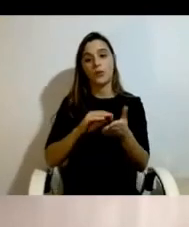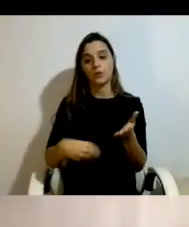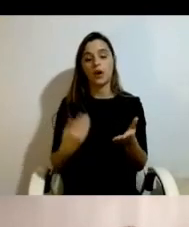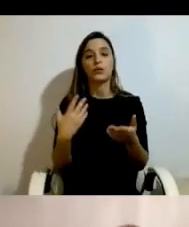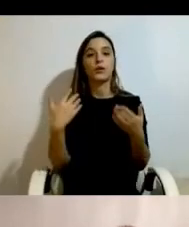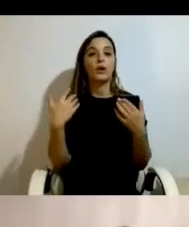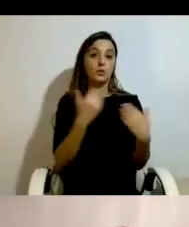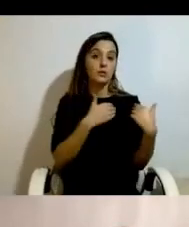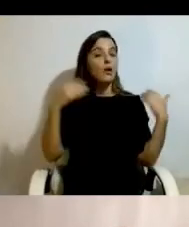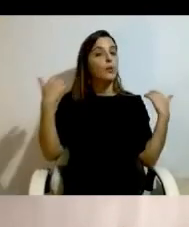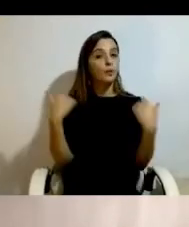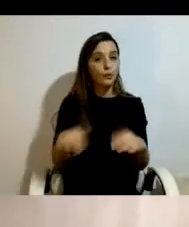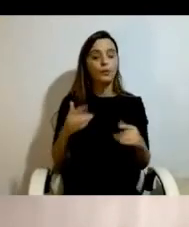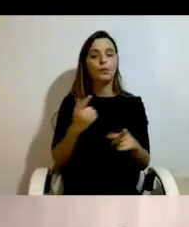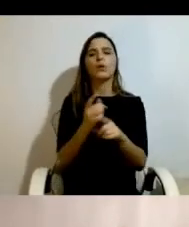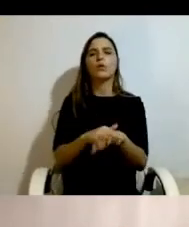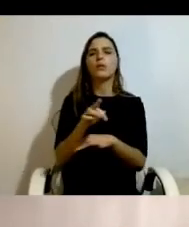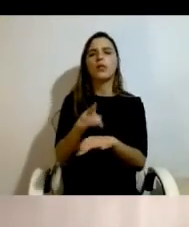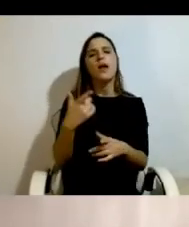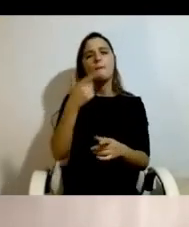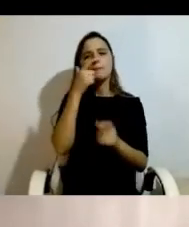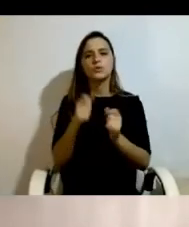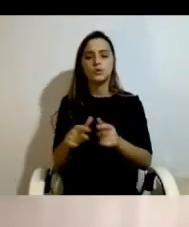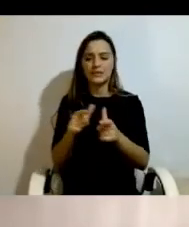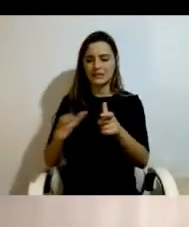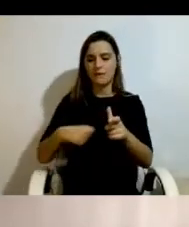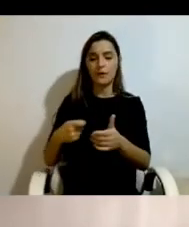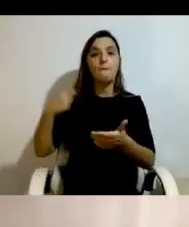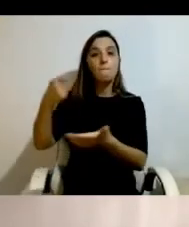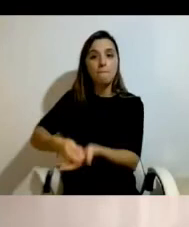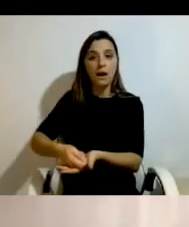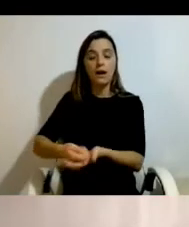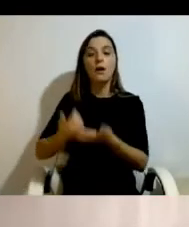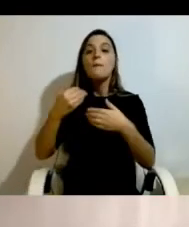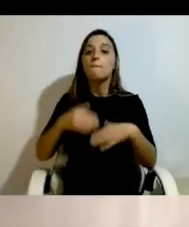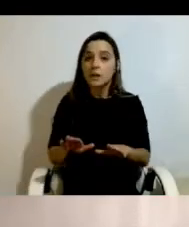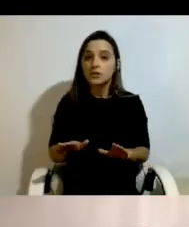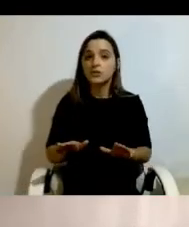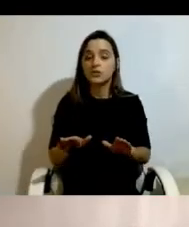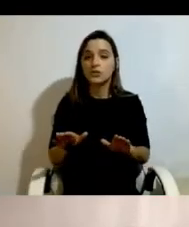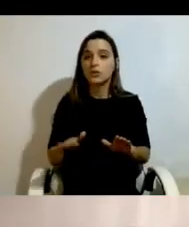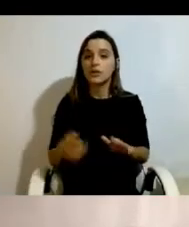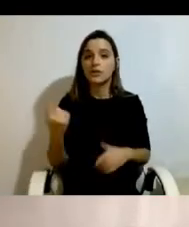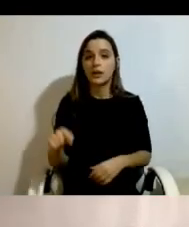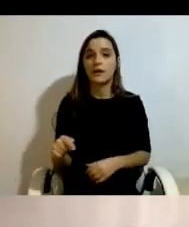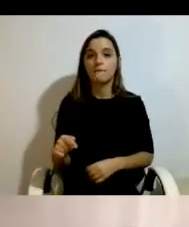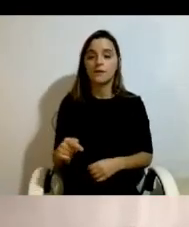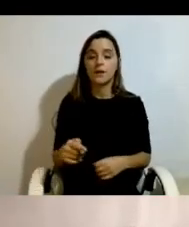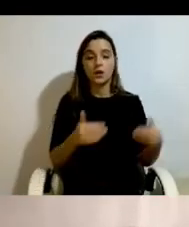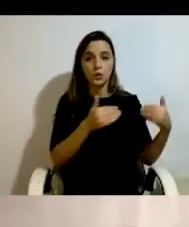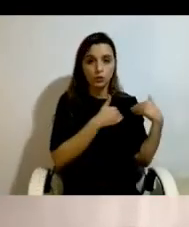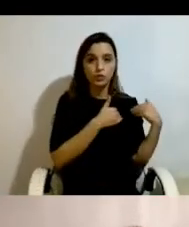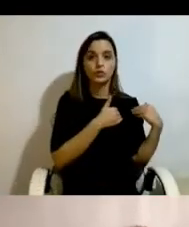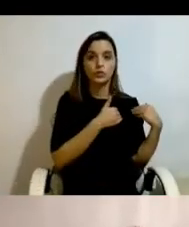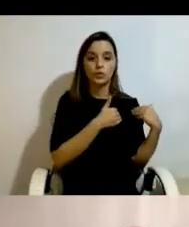que isto são pessoas que eram pagas a recibos verdes, mas que tinham sobre elas a responsabilidade de